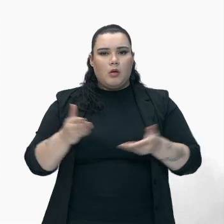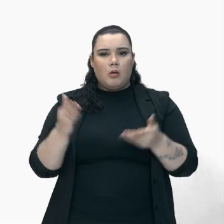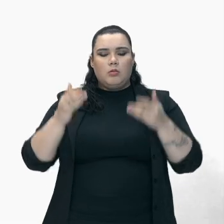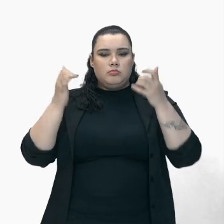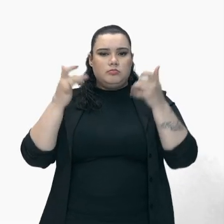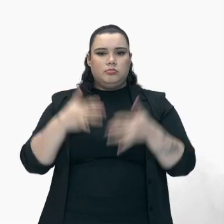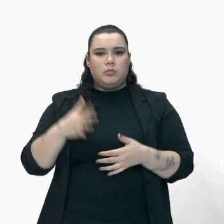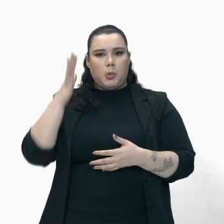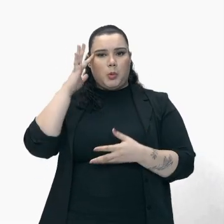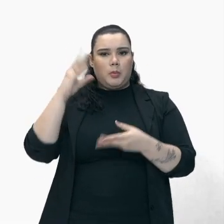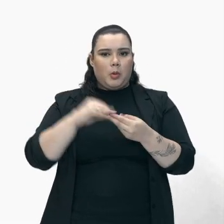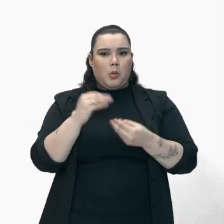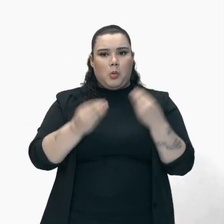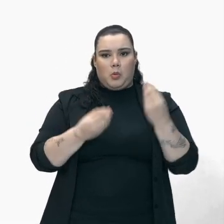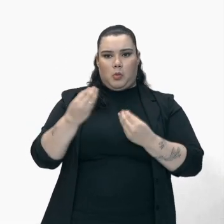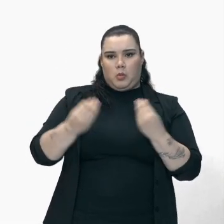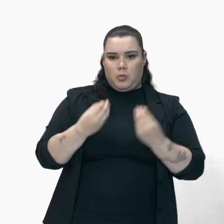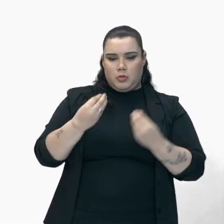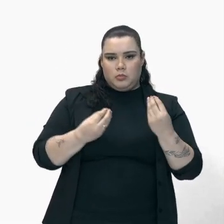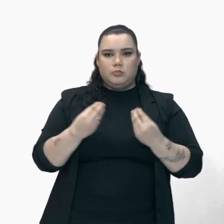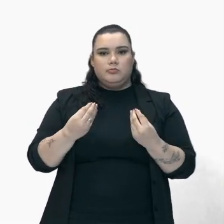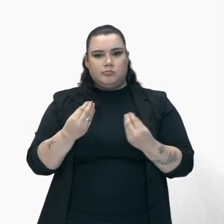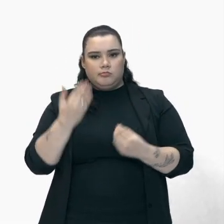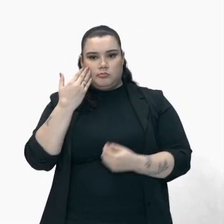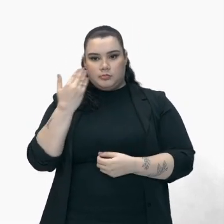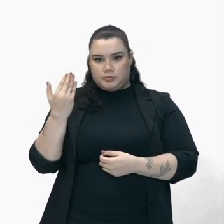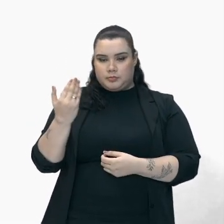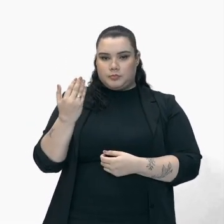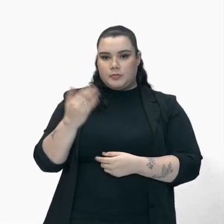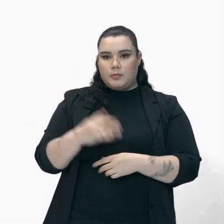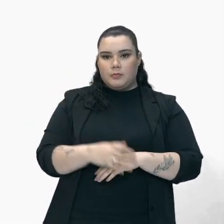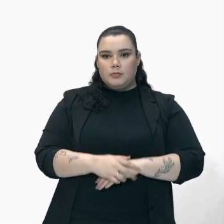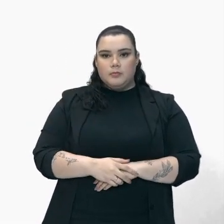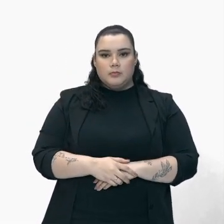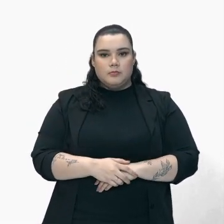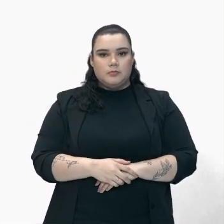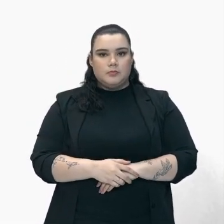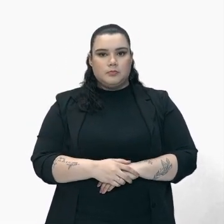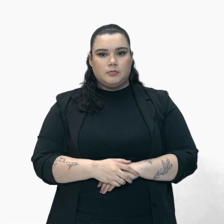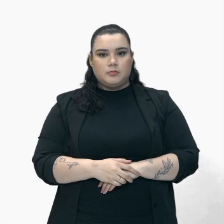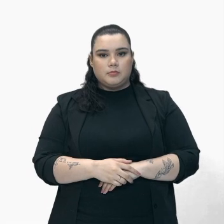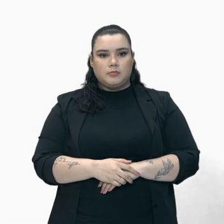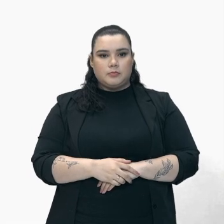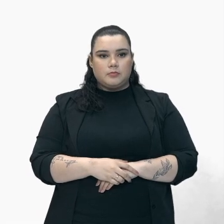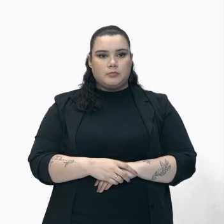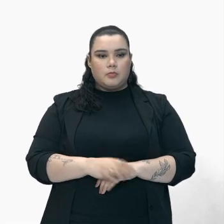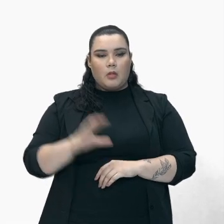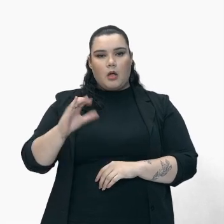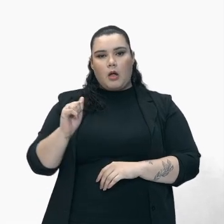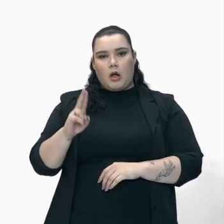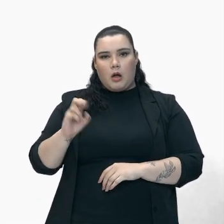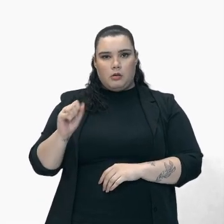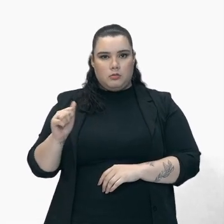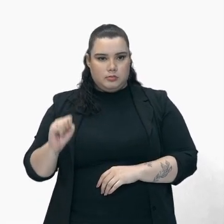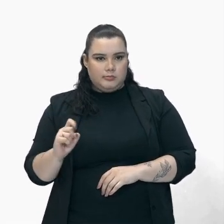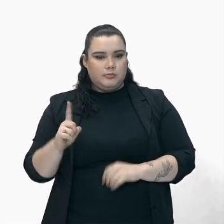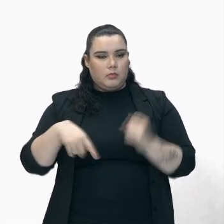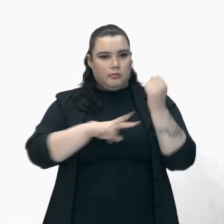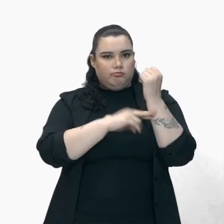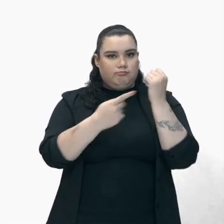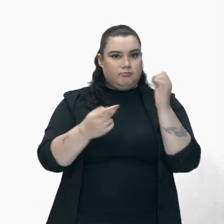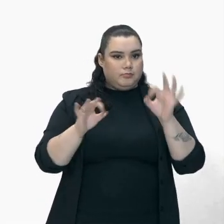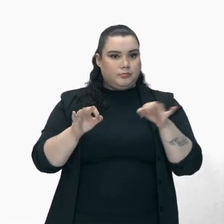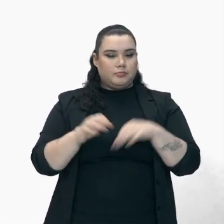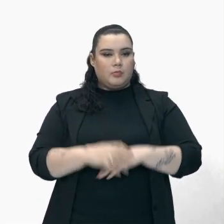mais Sobre essa questão Da inconfidência mineira Vamos lá gente Causas Nesse período Era